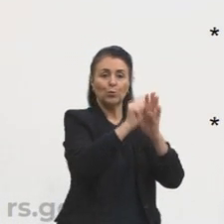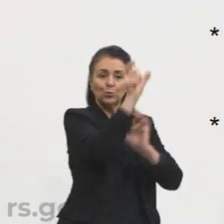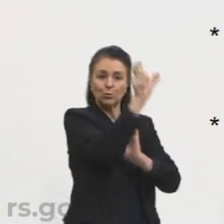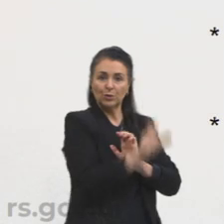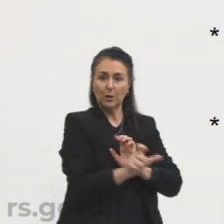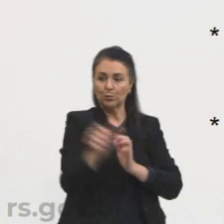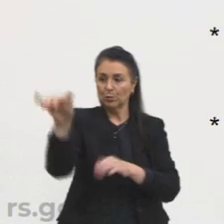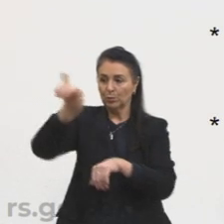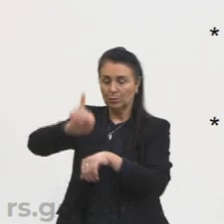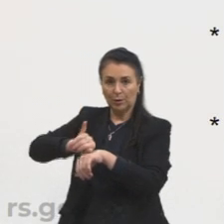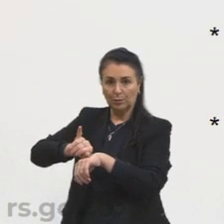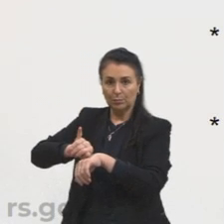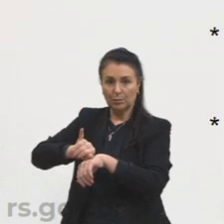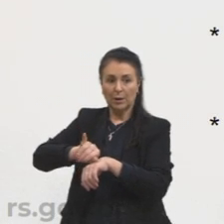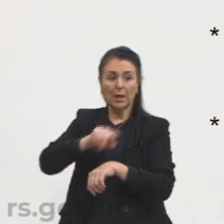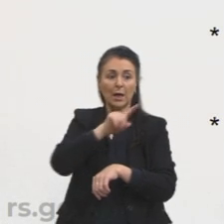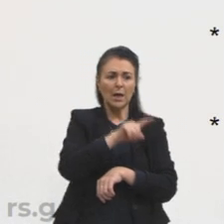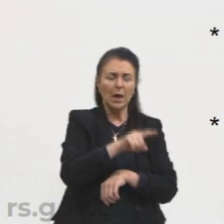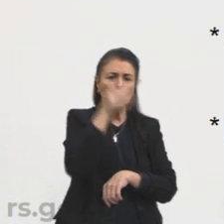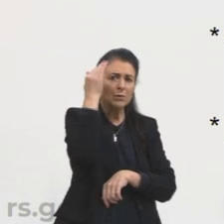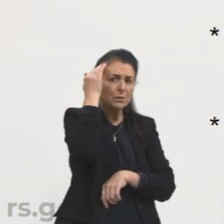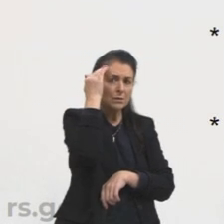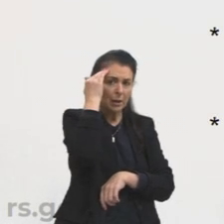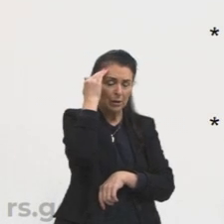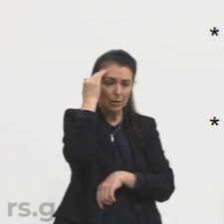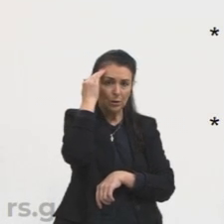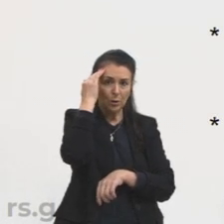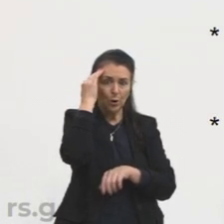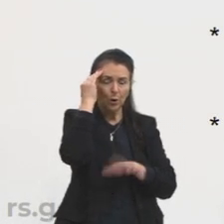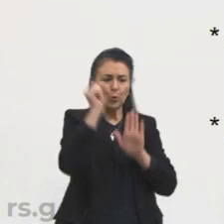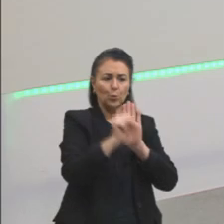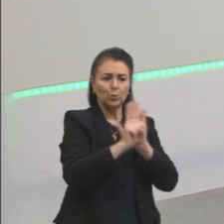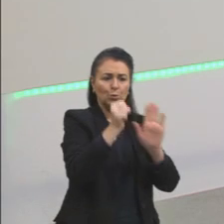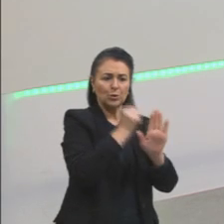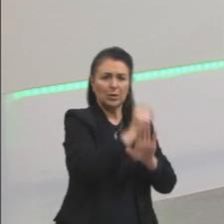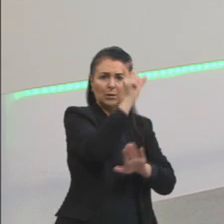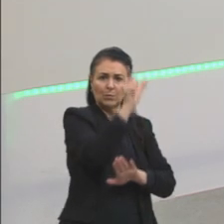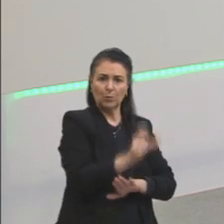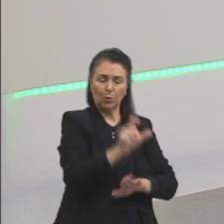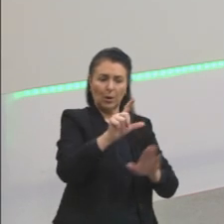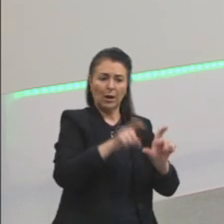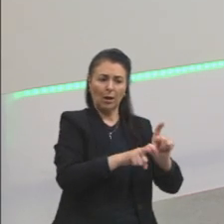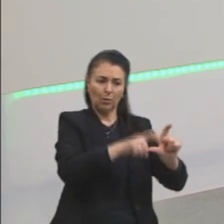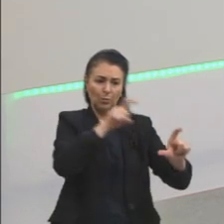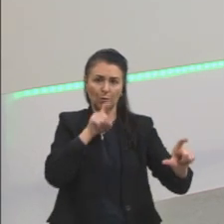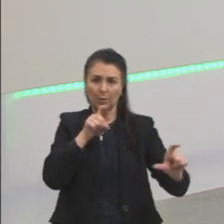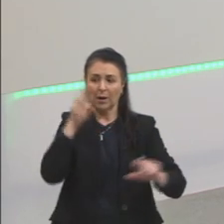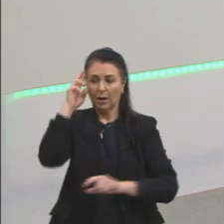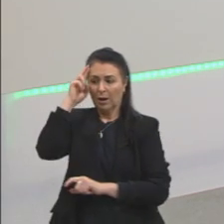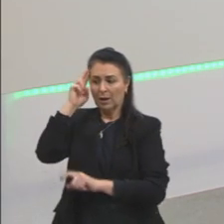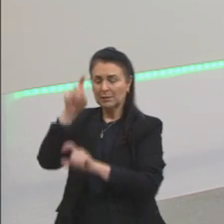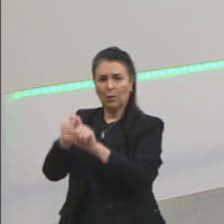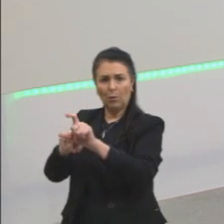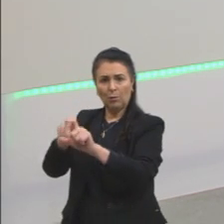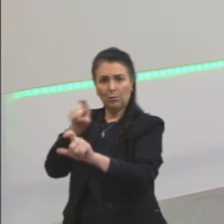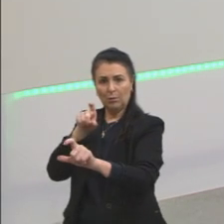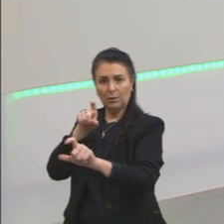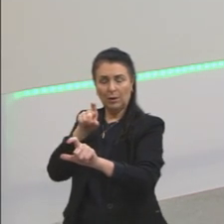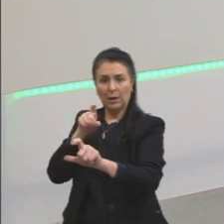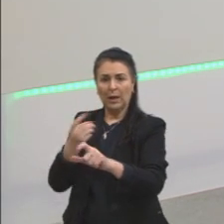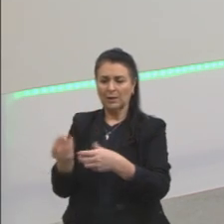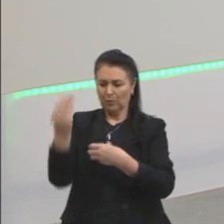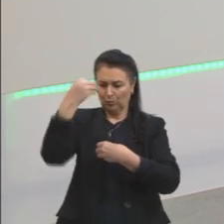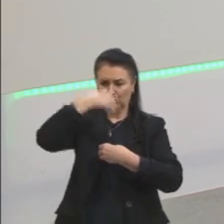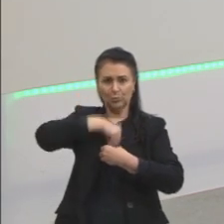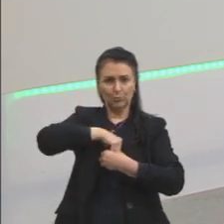como pensar. Eu chego ao conhecimento. O sujeito é autônomo. A razão é autônoma. Essa subjetividade